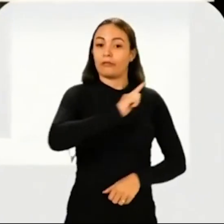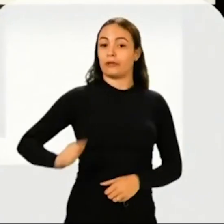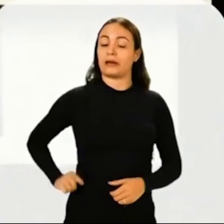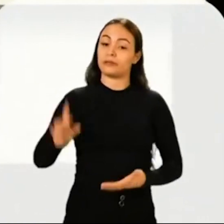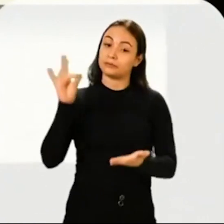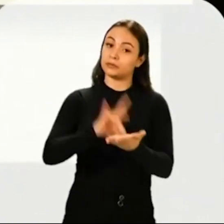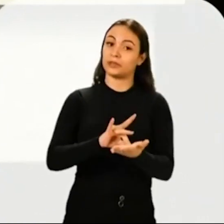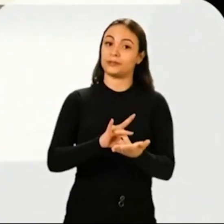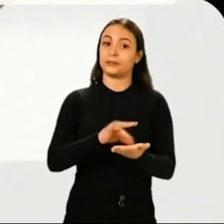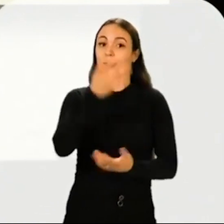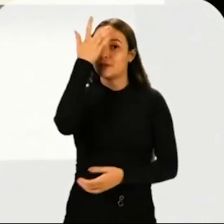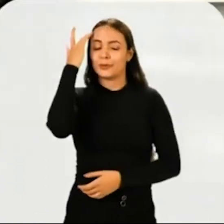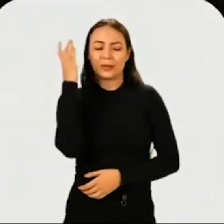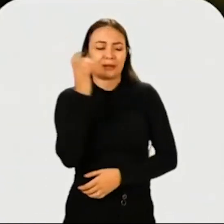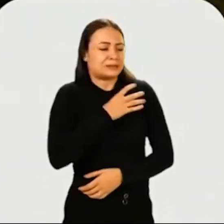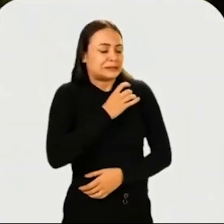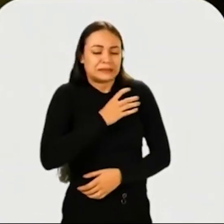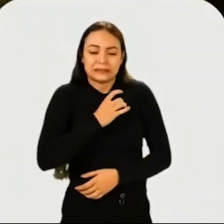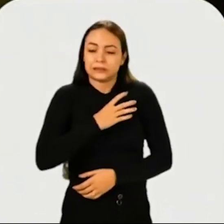estão com medo.